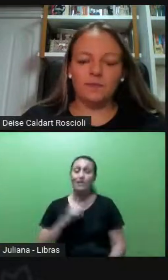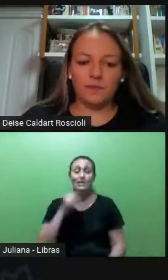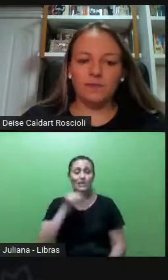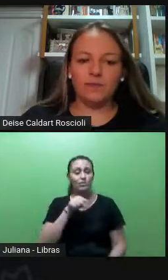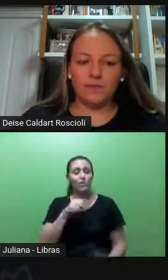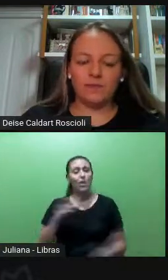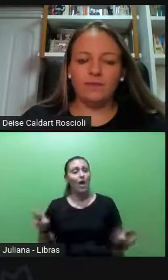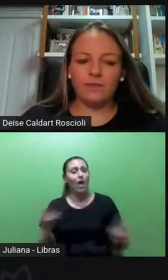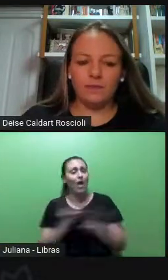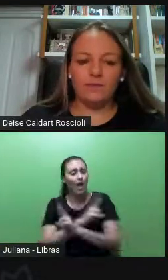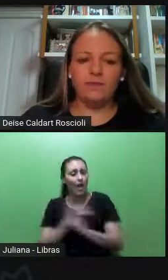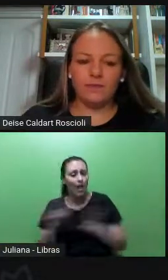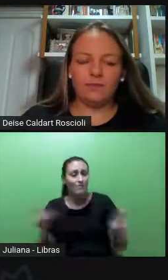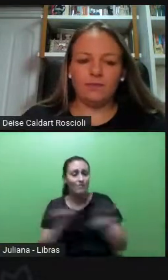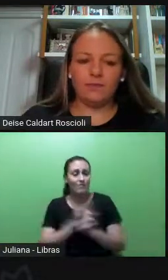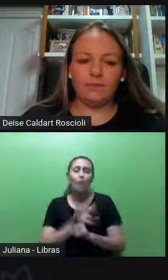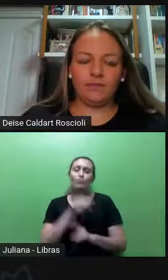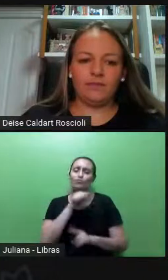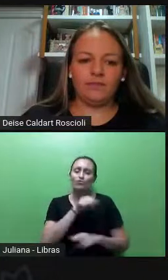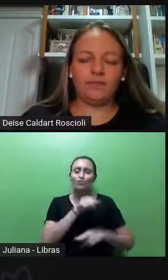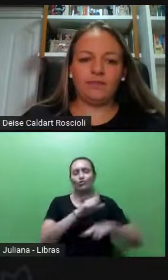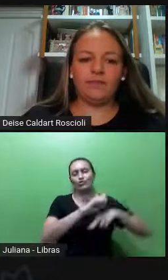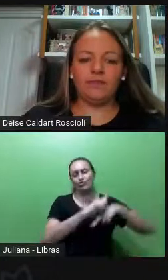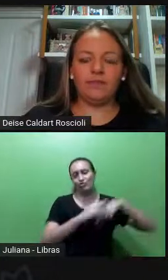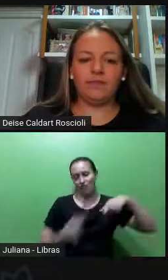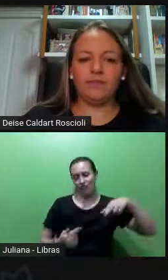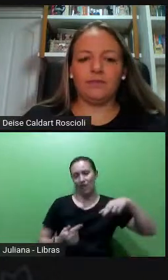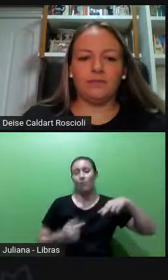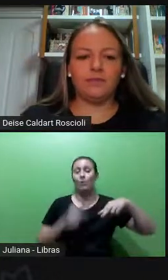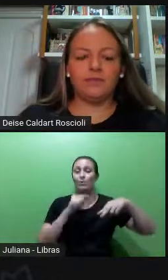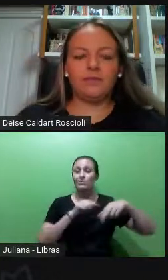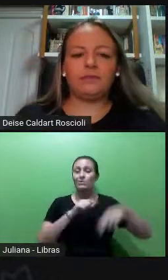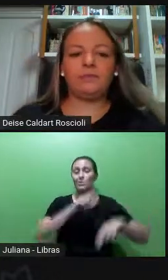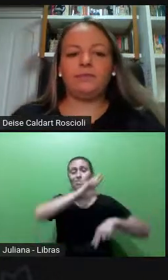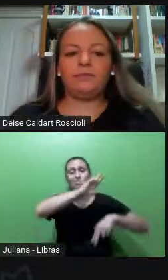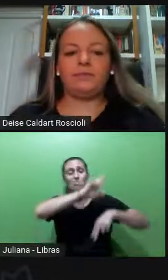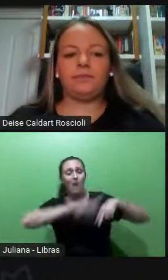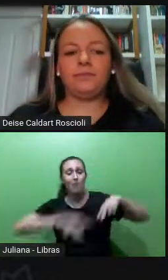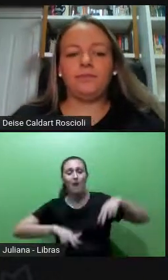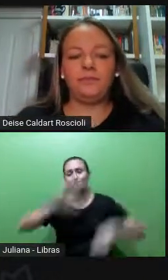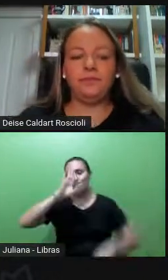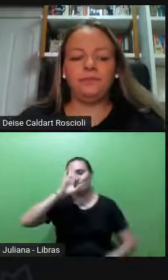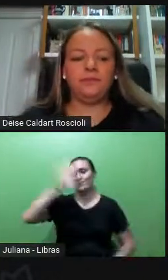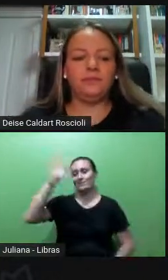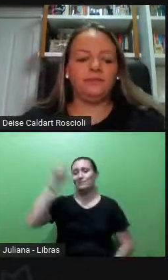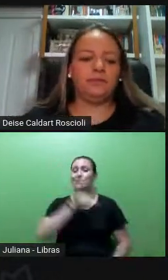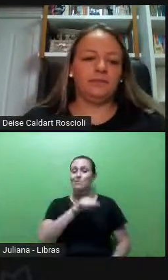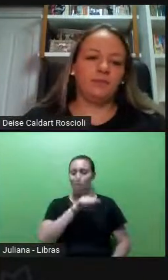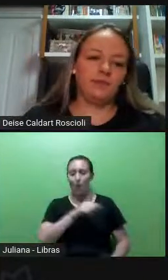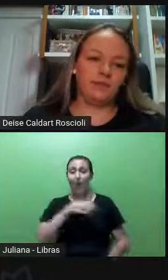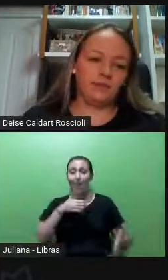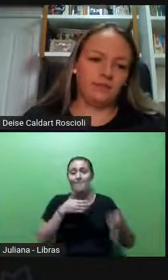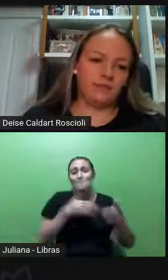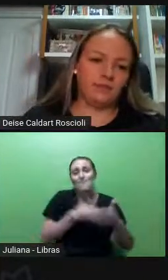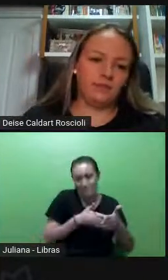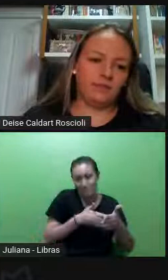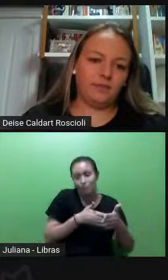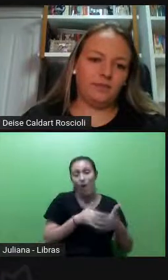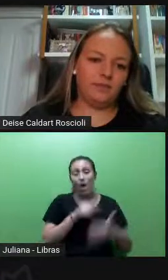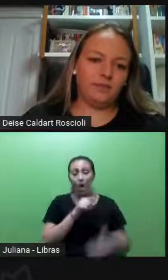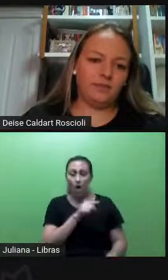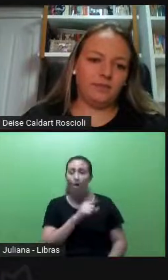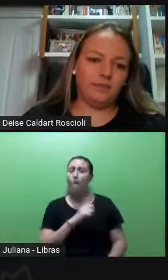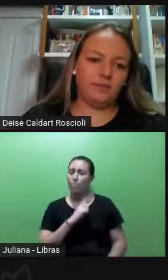necessariamente a gênero e que impedem que elas consigam crescer nas organizações, então elas estão lá, elas estão tentando